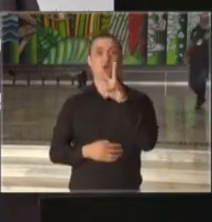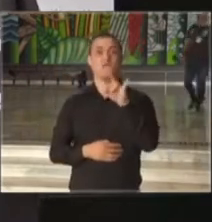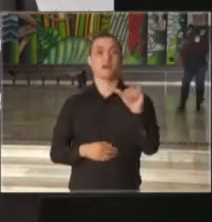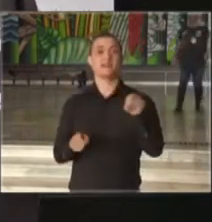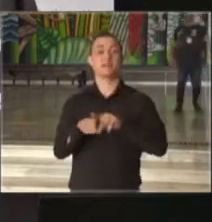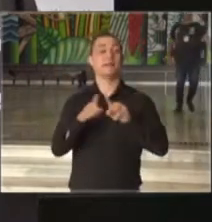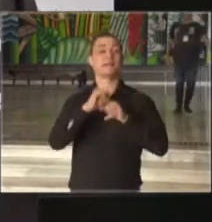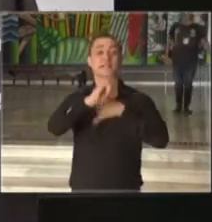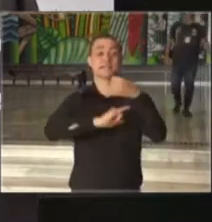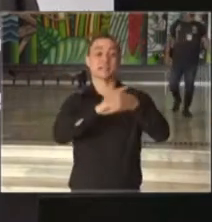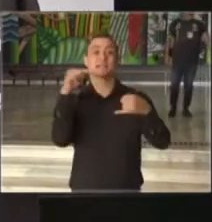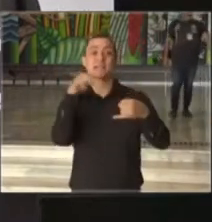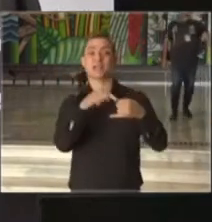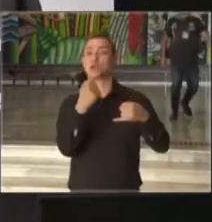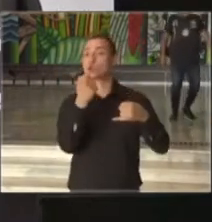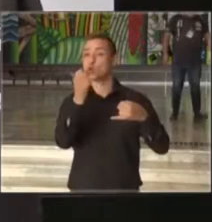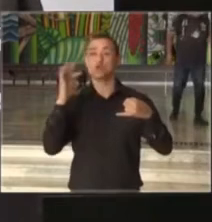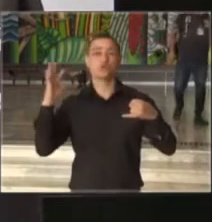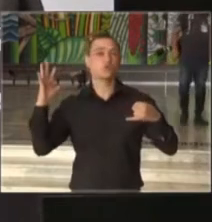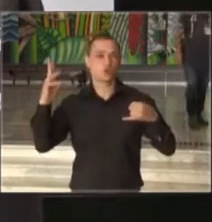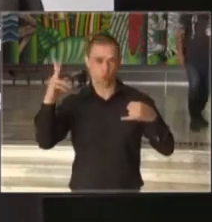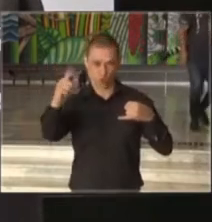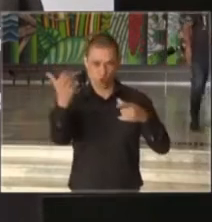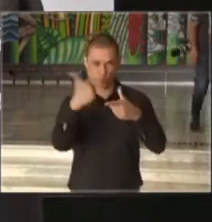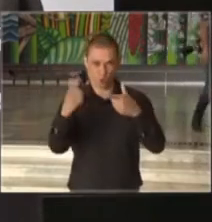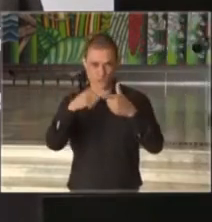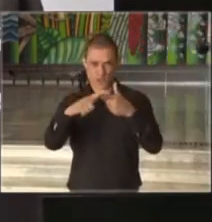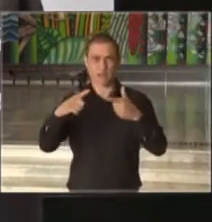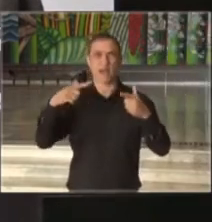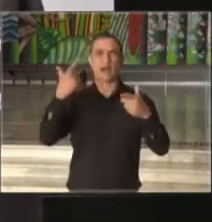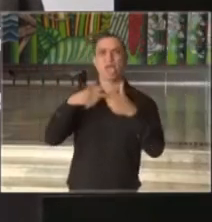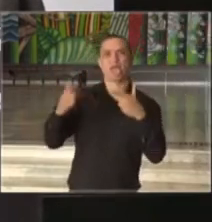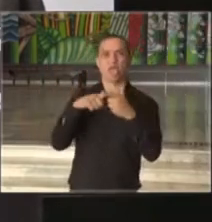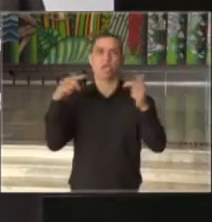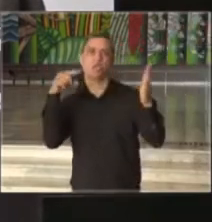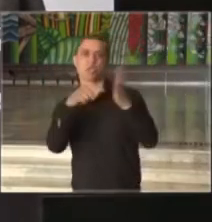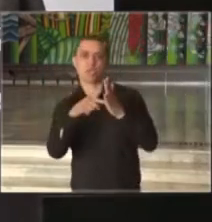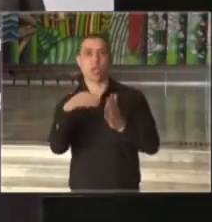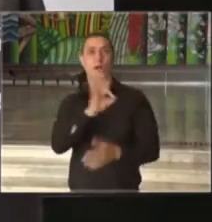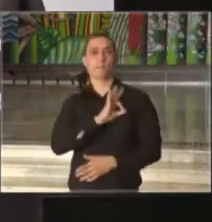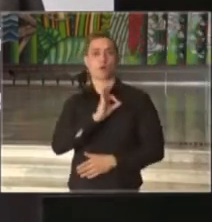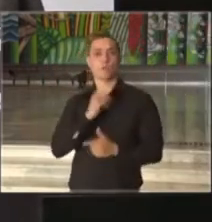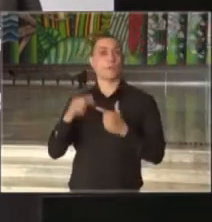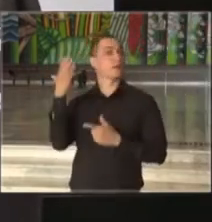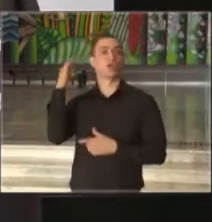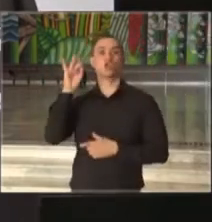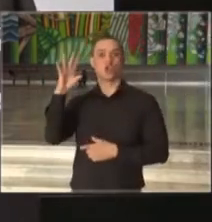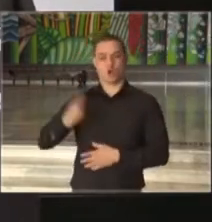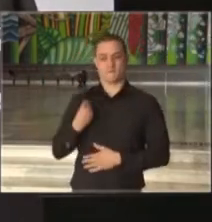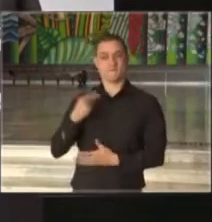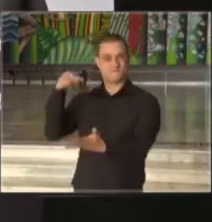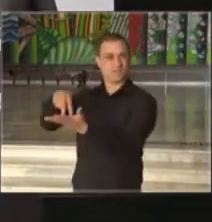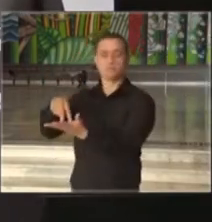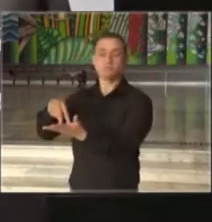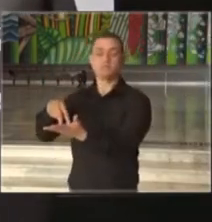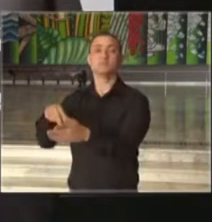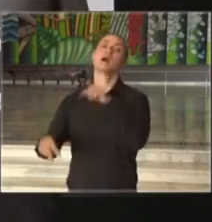pela internet a quase totalidade das ocorrências policiais que antes só poderiam ser registradas